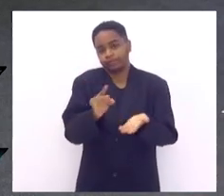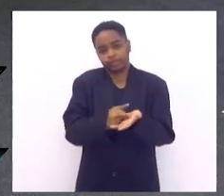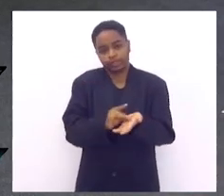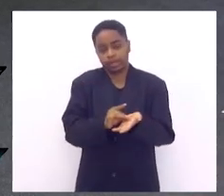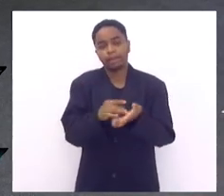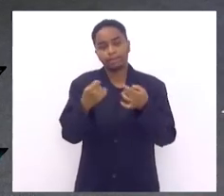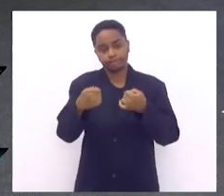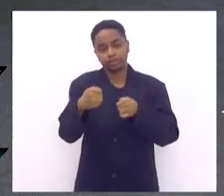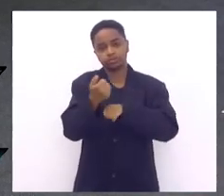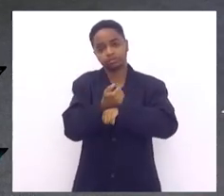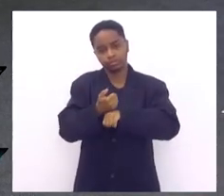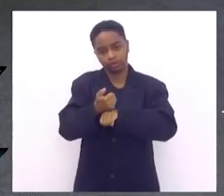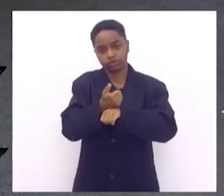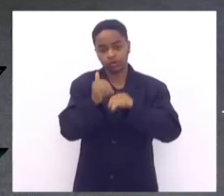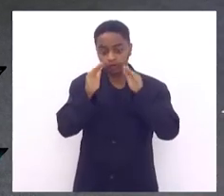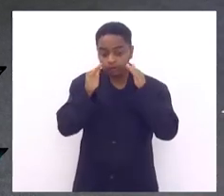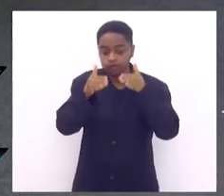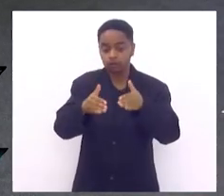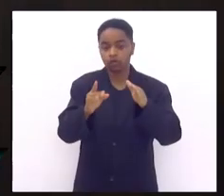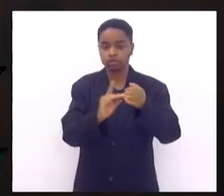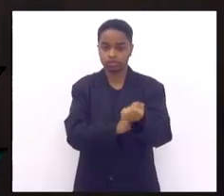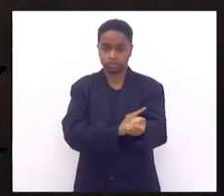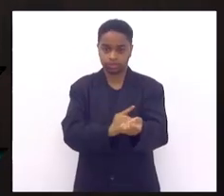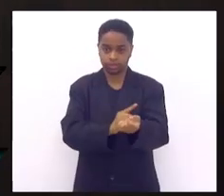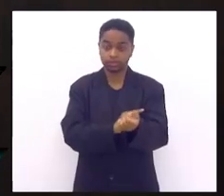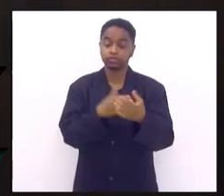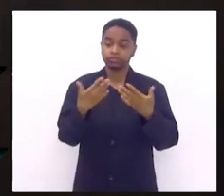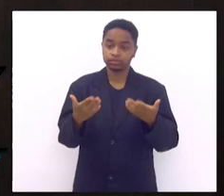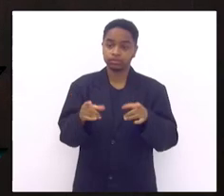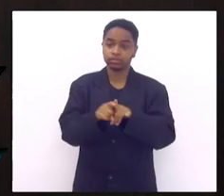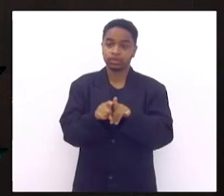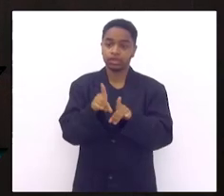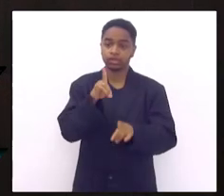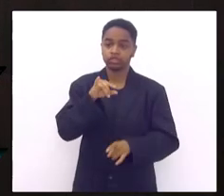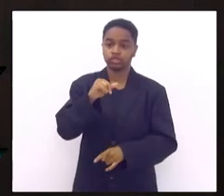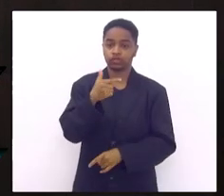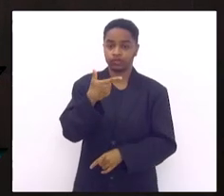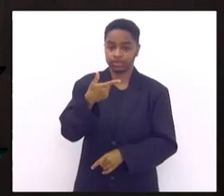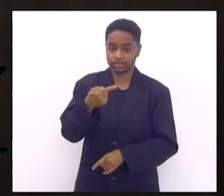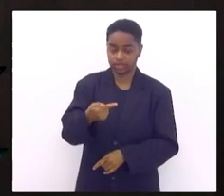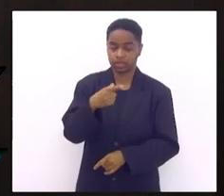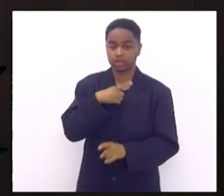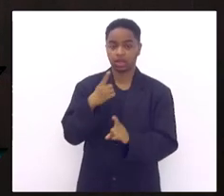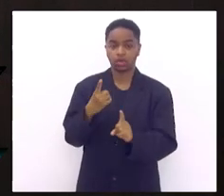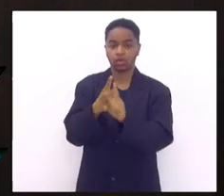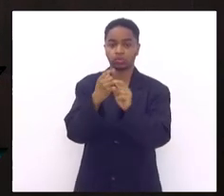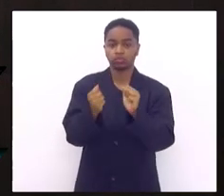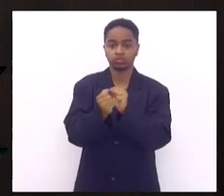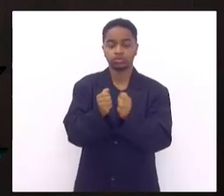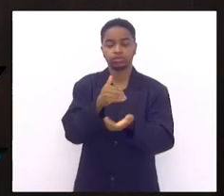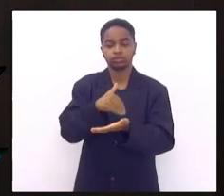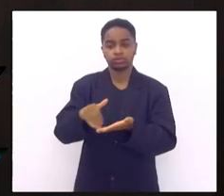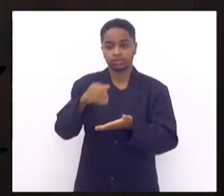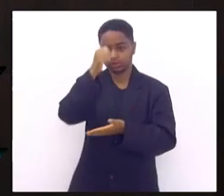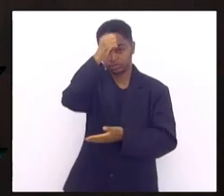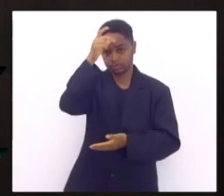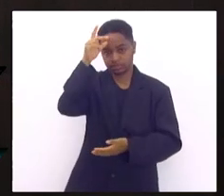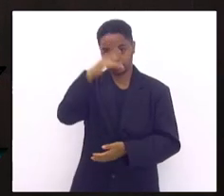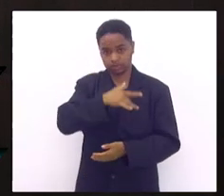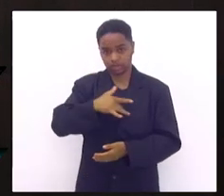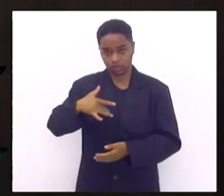o profissional diabetes para que todos saibam no dia 27 eu tenho encontro com o secretário municipal de saúde né